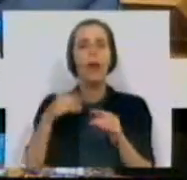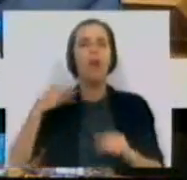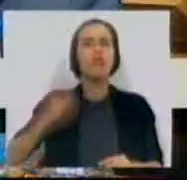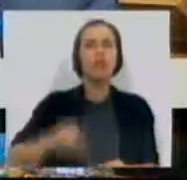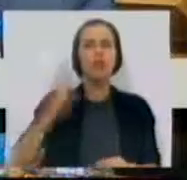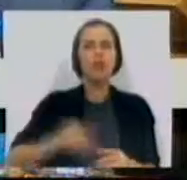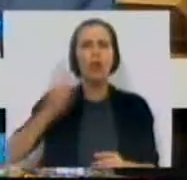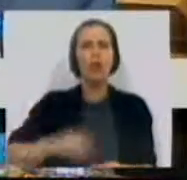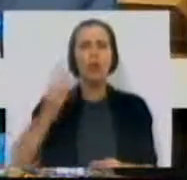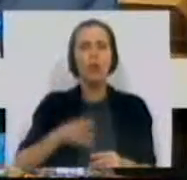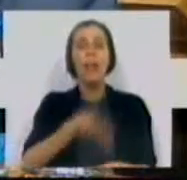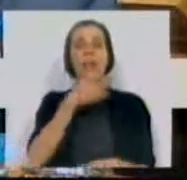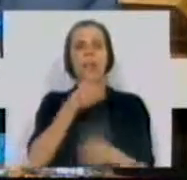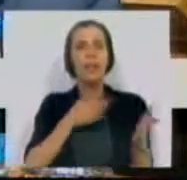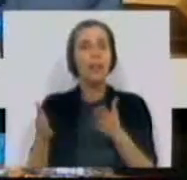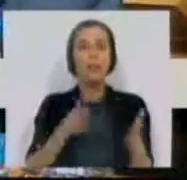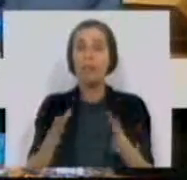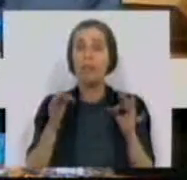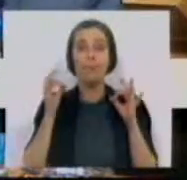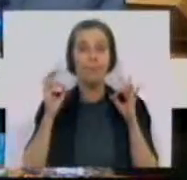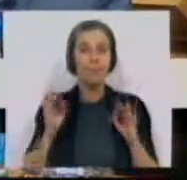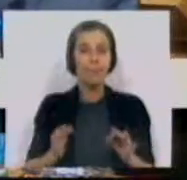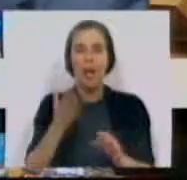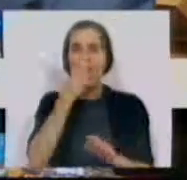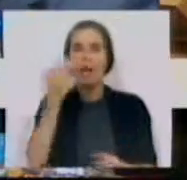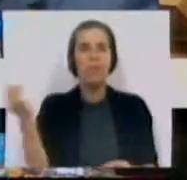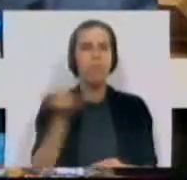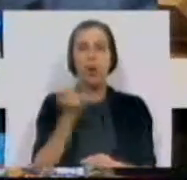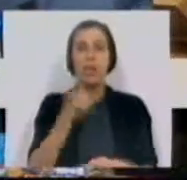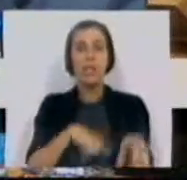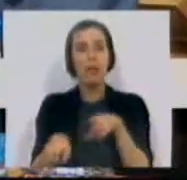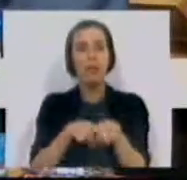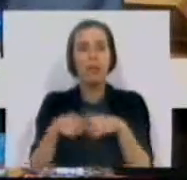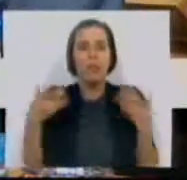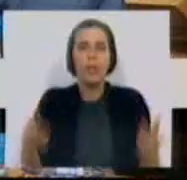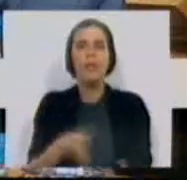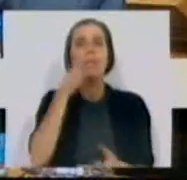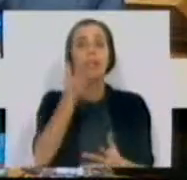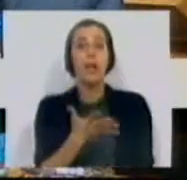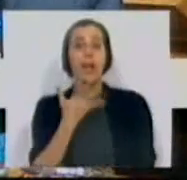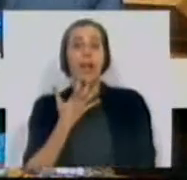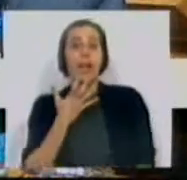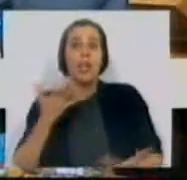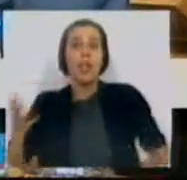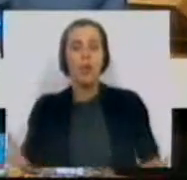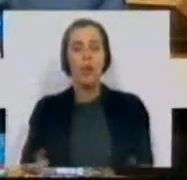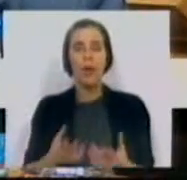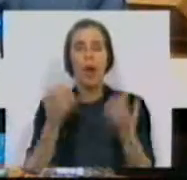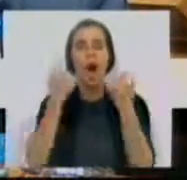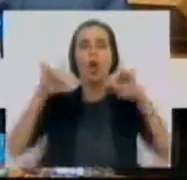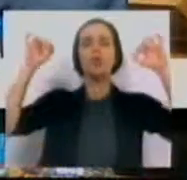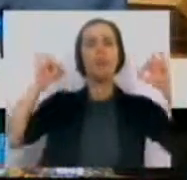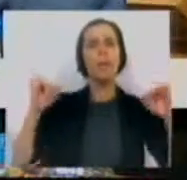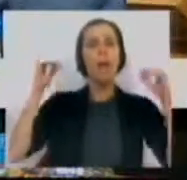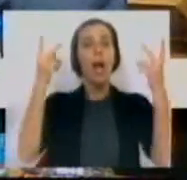diariamente em declarações de absoluta hipocrisia política. Fala em rigor, em autonomia,